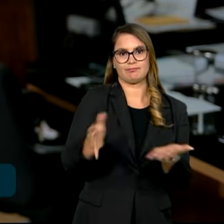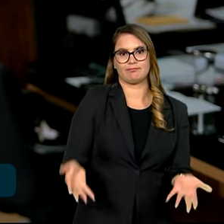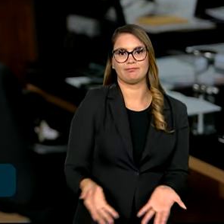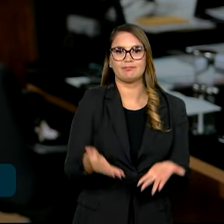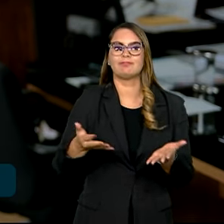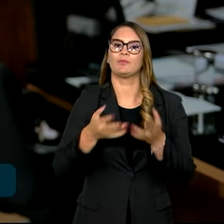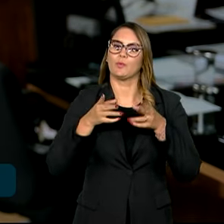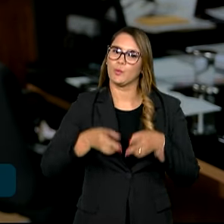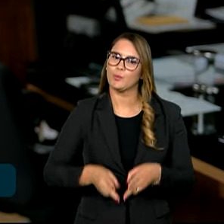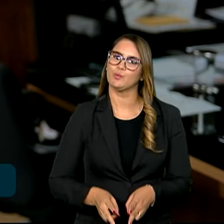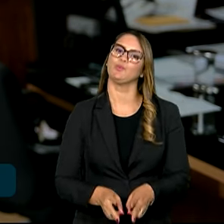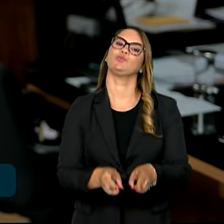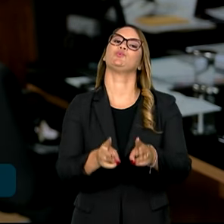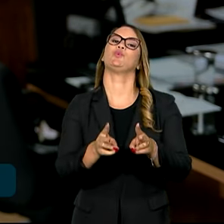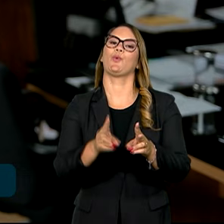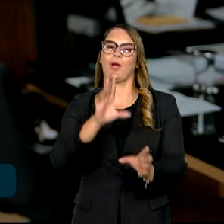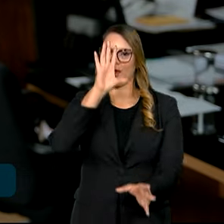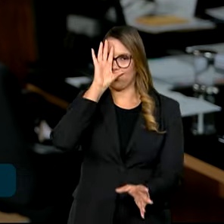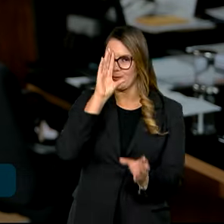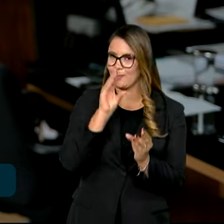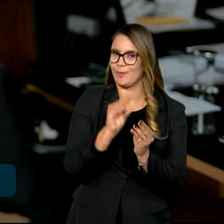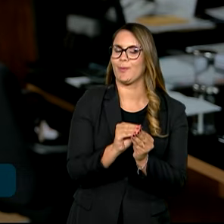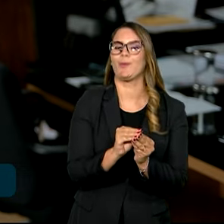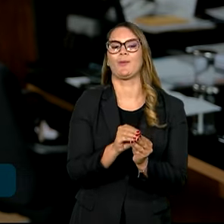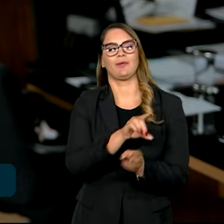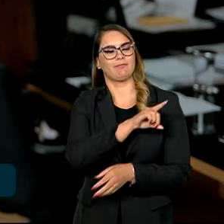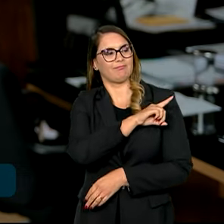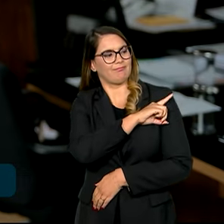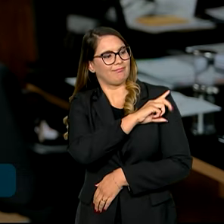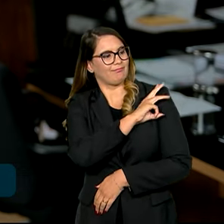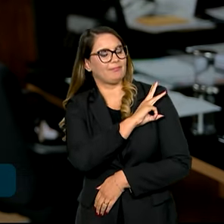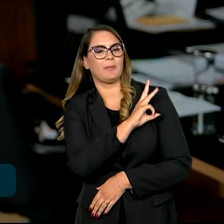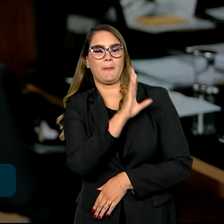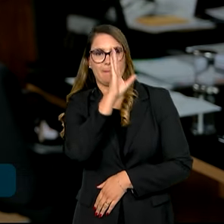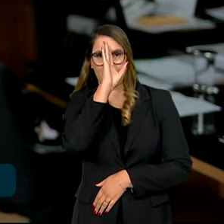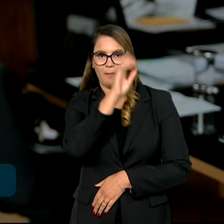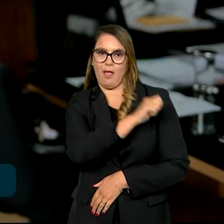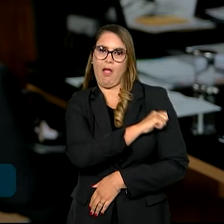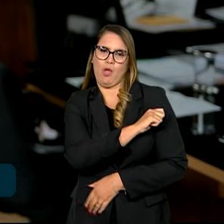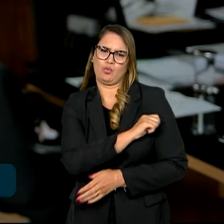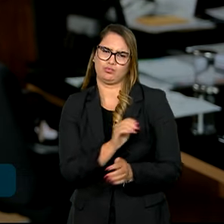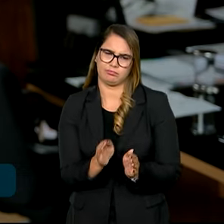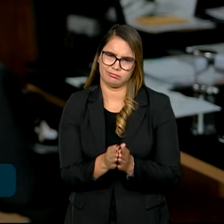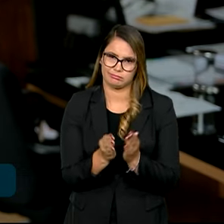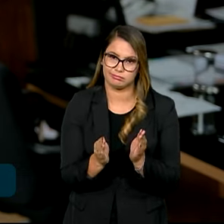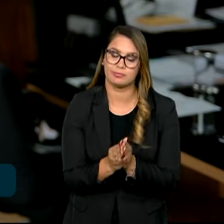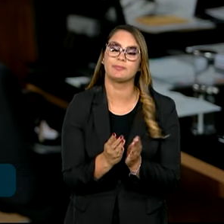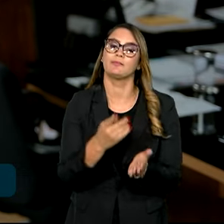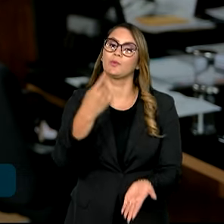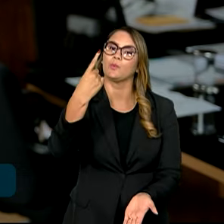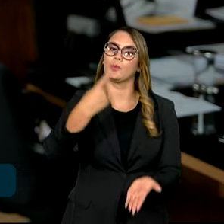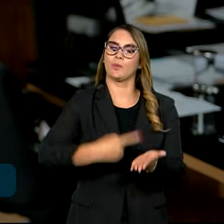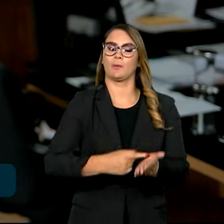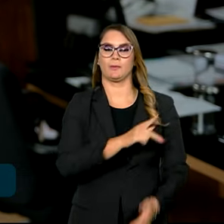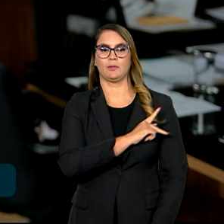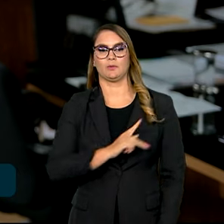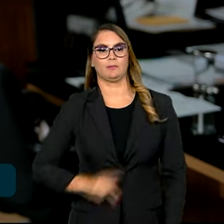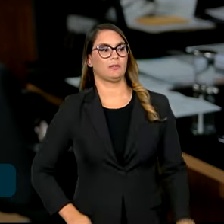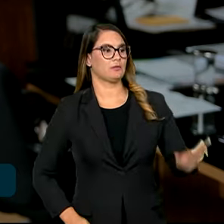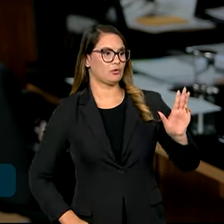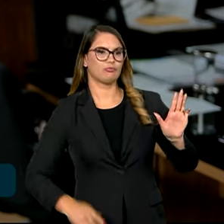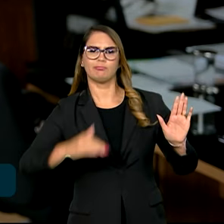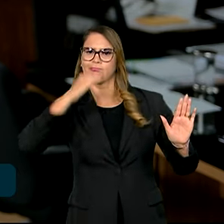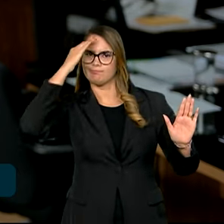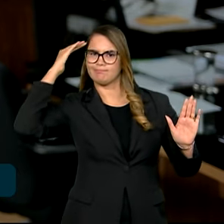permanência e conclusão para os estudantes mais vulneráveis do ensino médio. É mais um compromisso do presidente Lula cumprido,